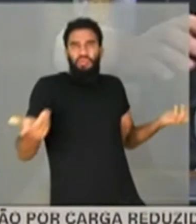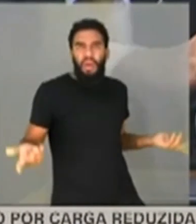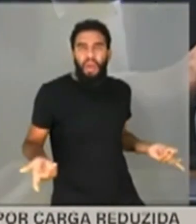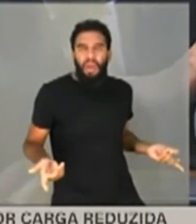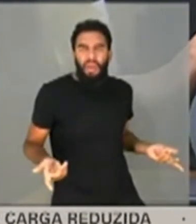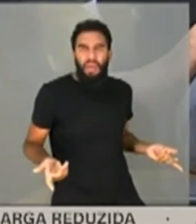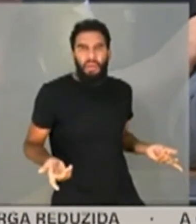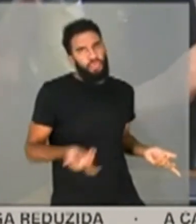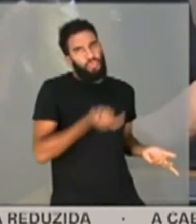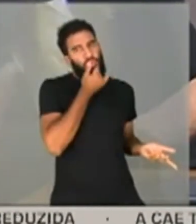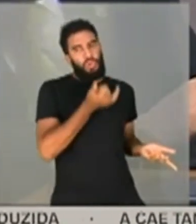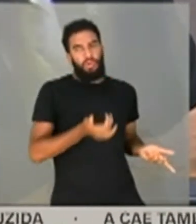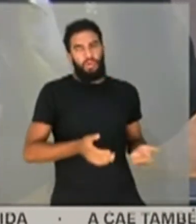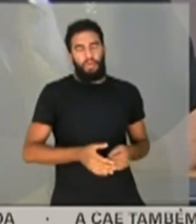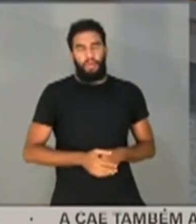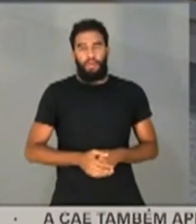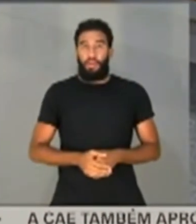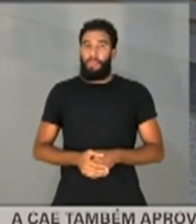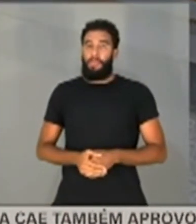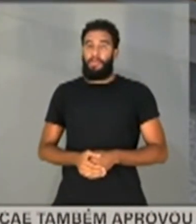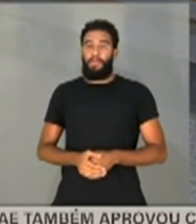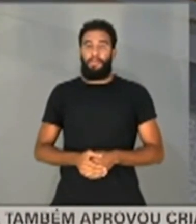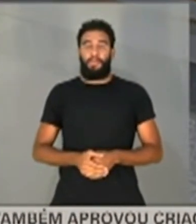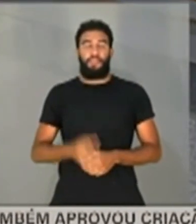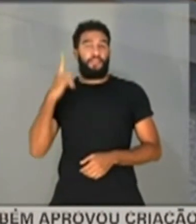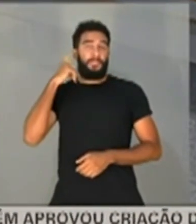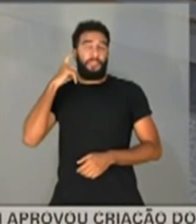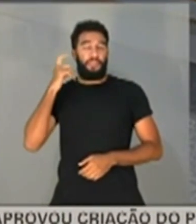atacou. Não, não, não. É, rapaz, está descontrolando.